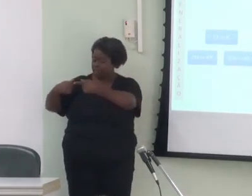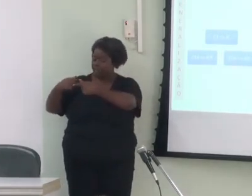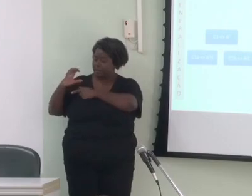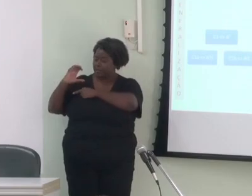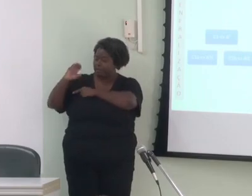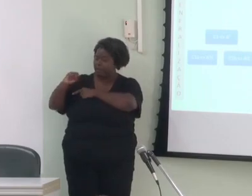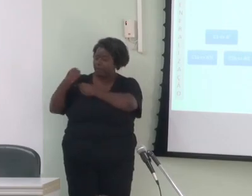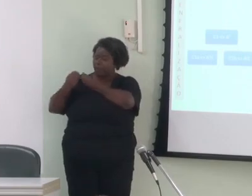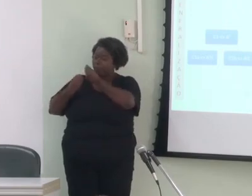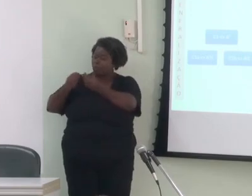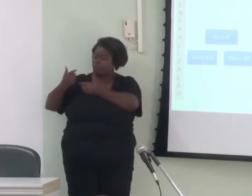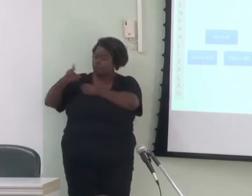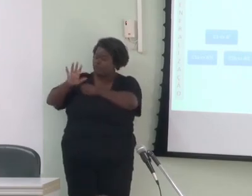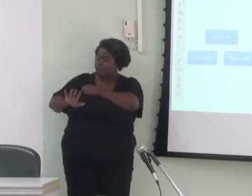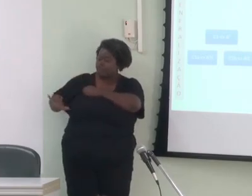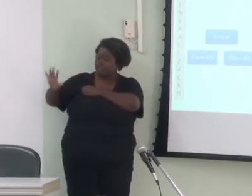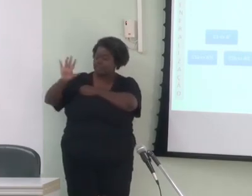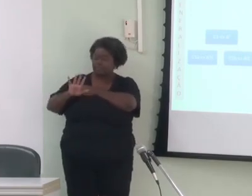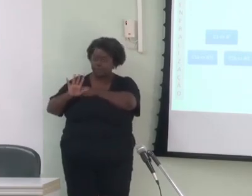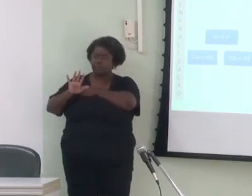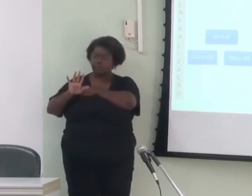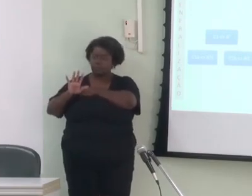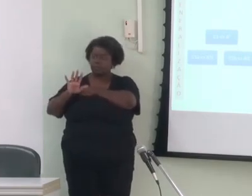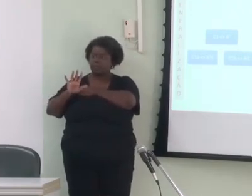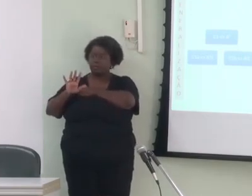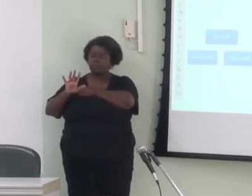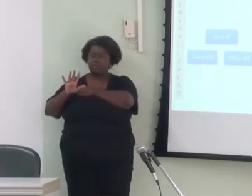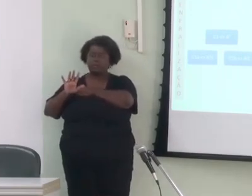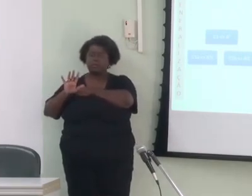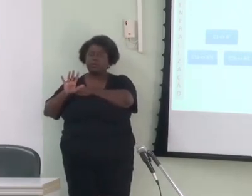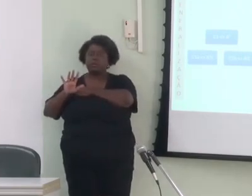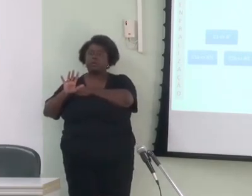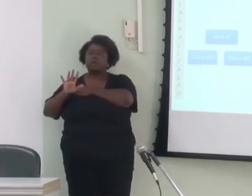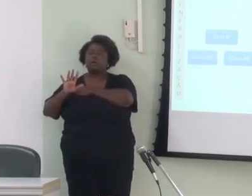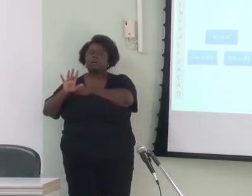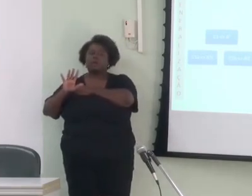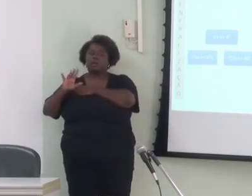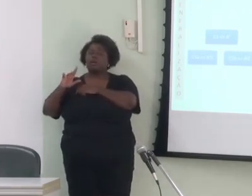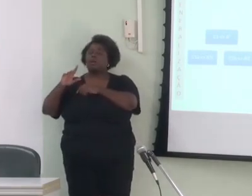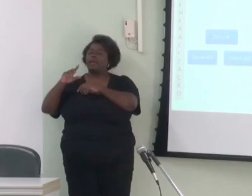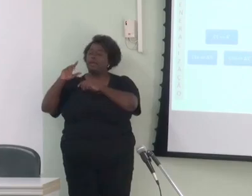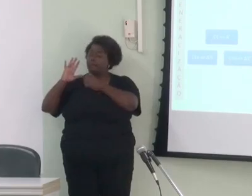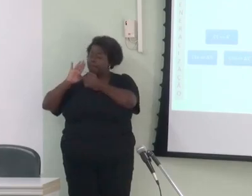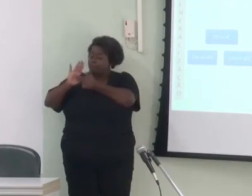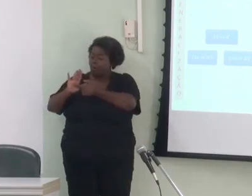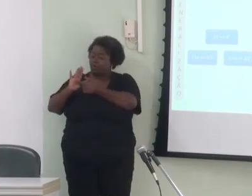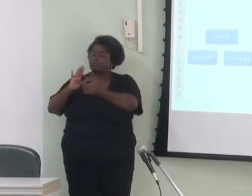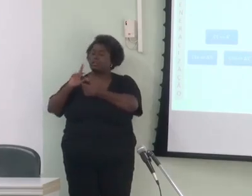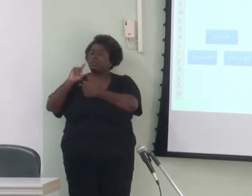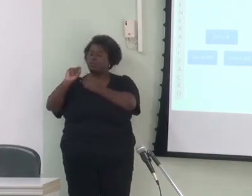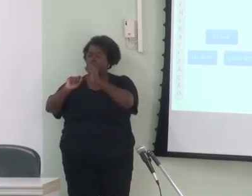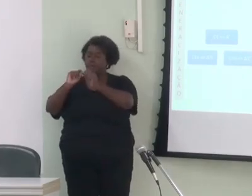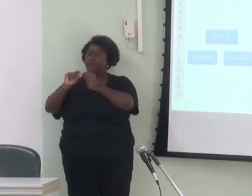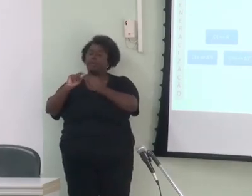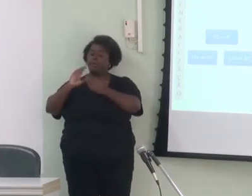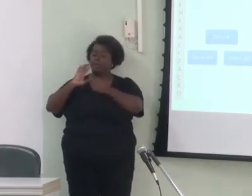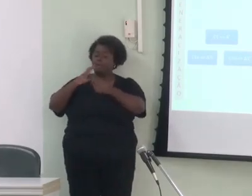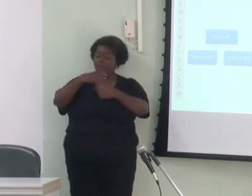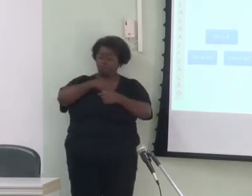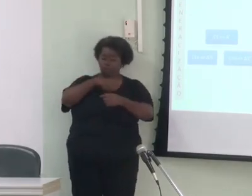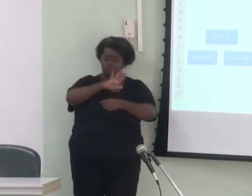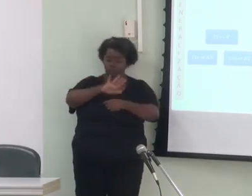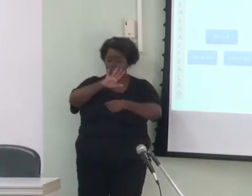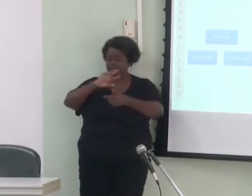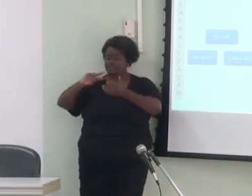generalização que se dá numa ordem bottom-up assumindo que a rede armazena propriedades de forma significada a partir da